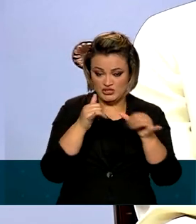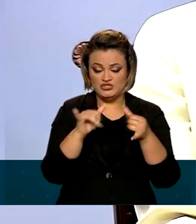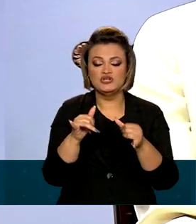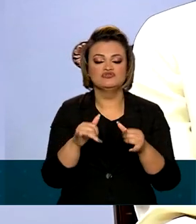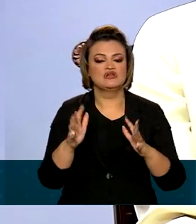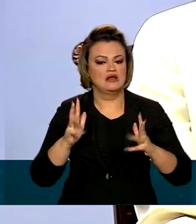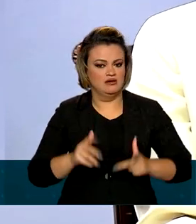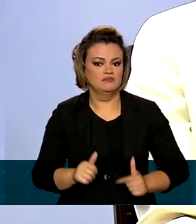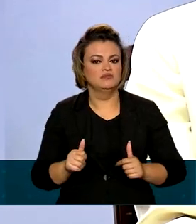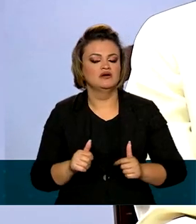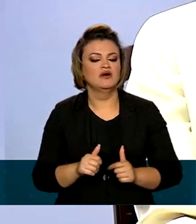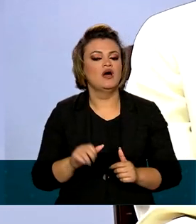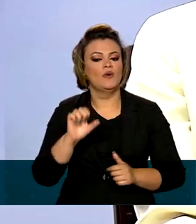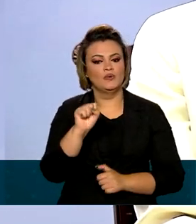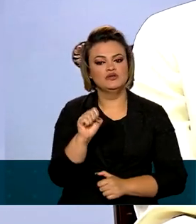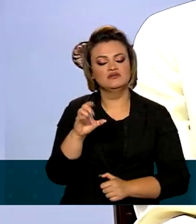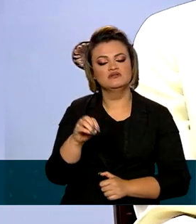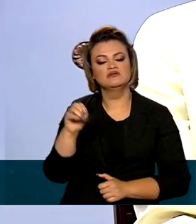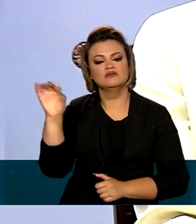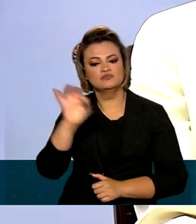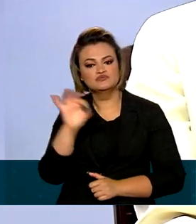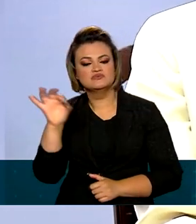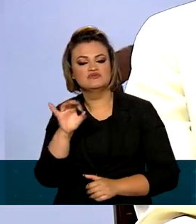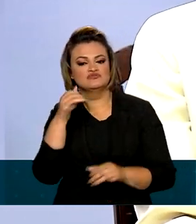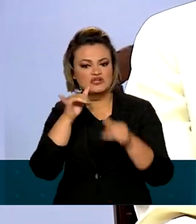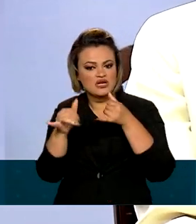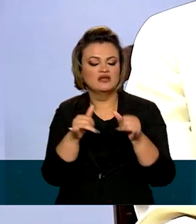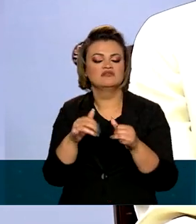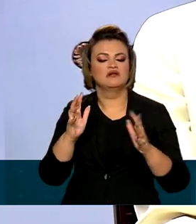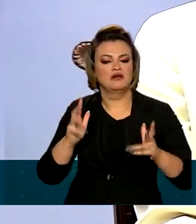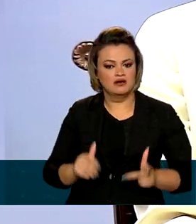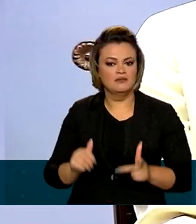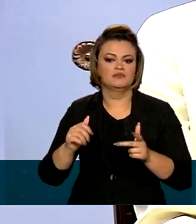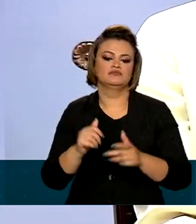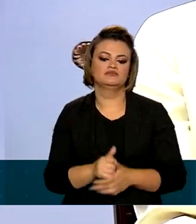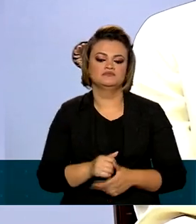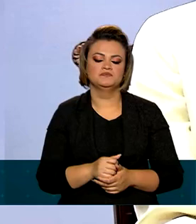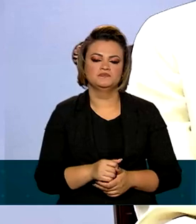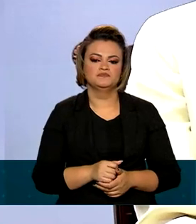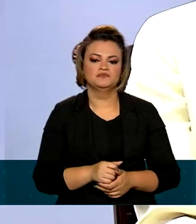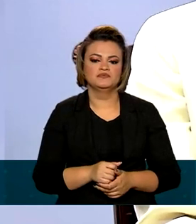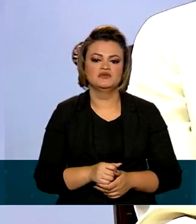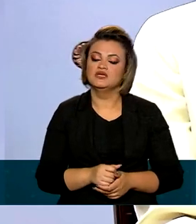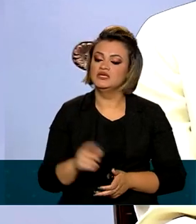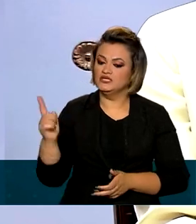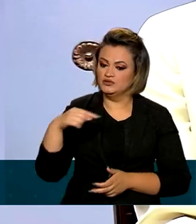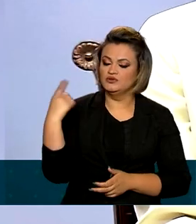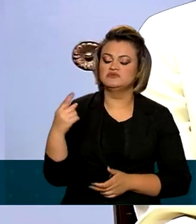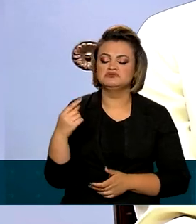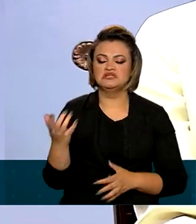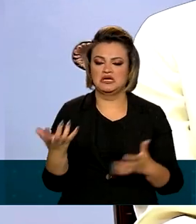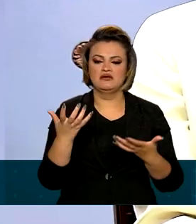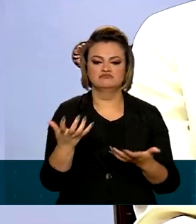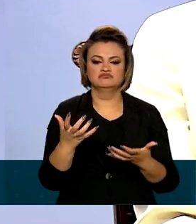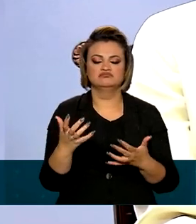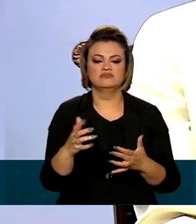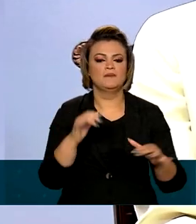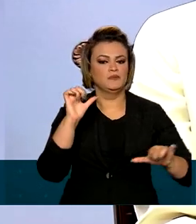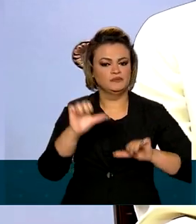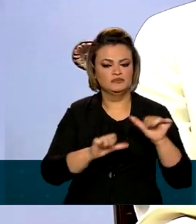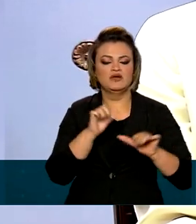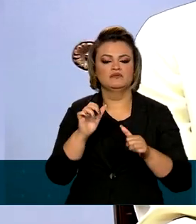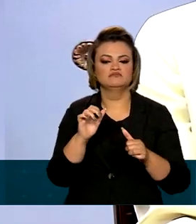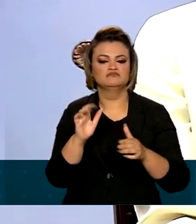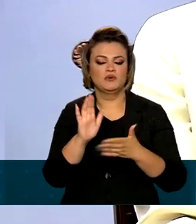é renovável, 80% da nossa matriz elétrica é renovável, e que nós estamos dispostos a aumentar a nossa